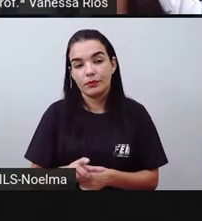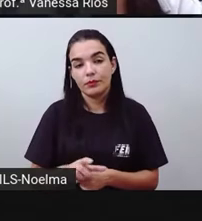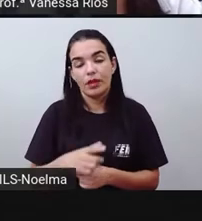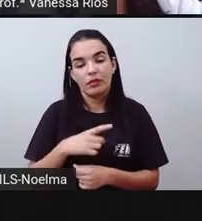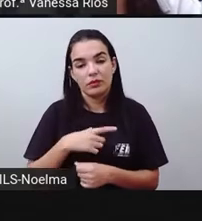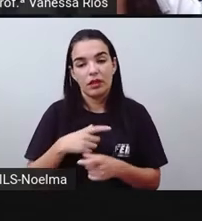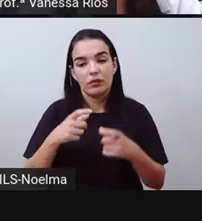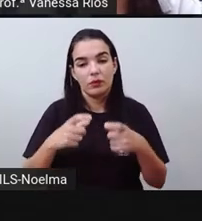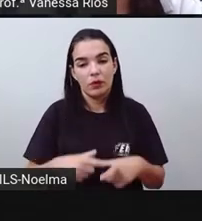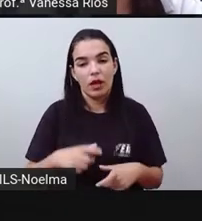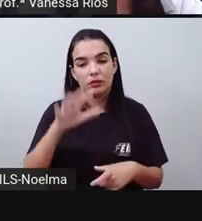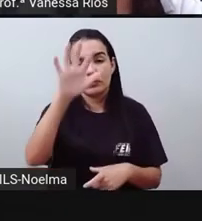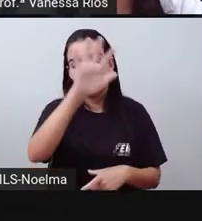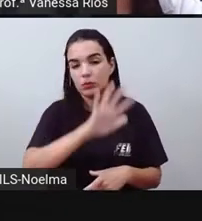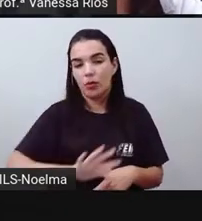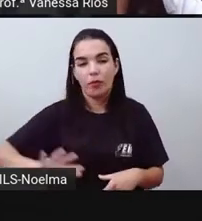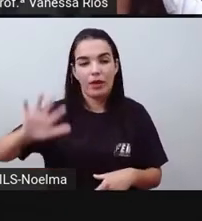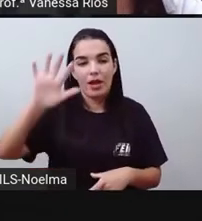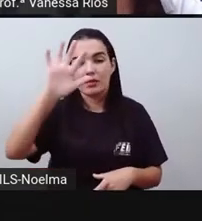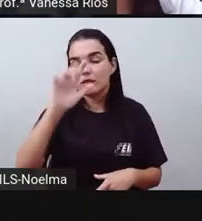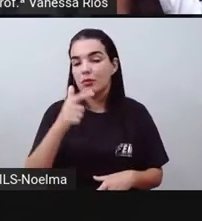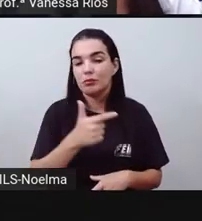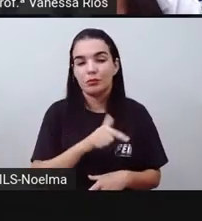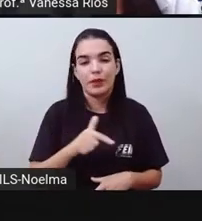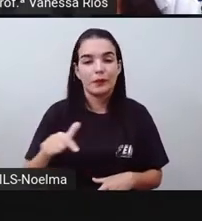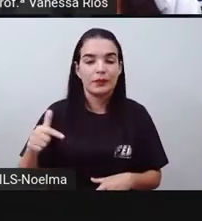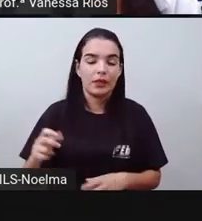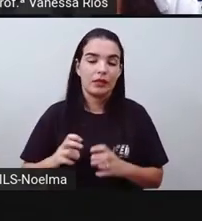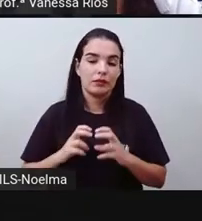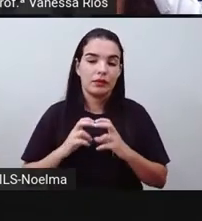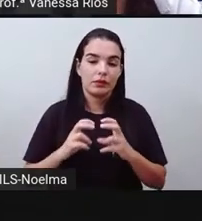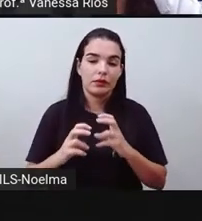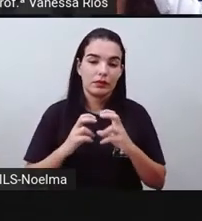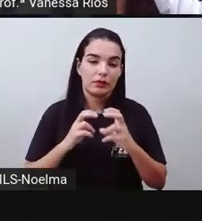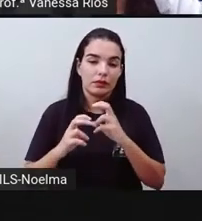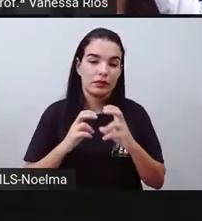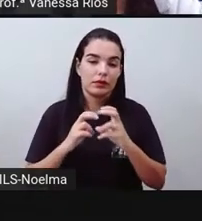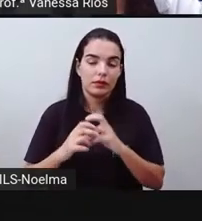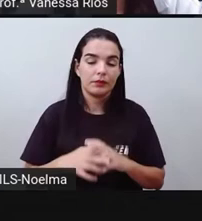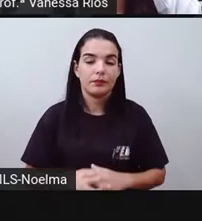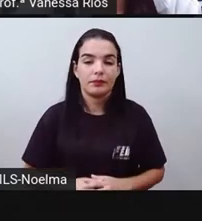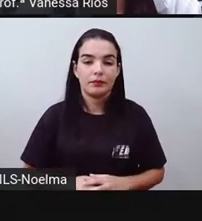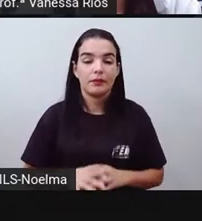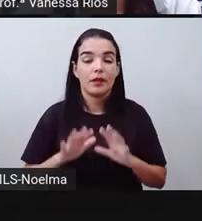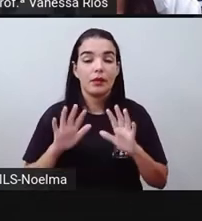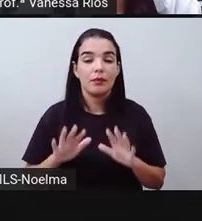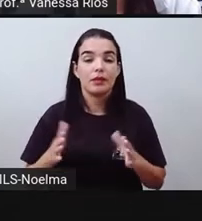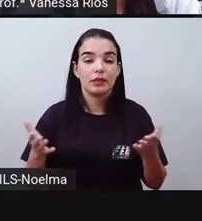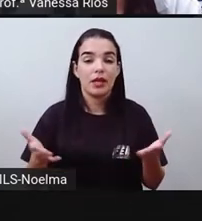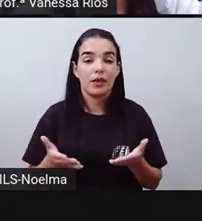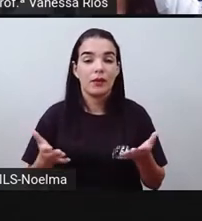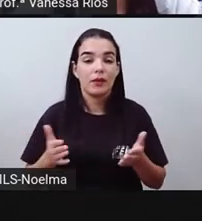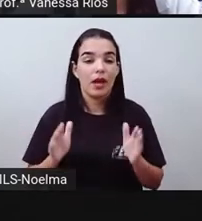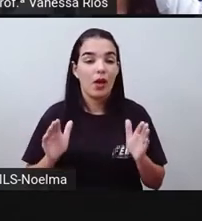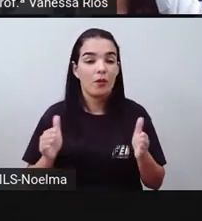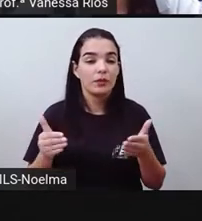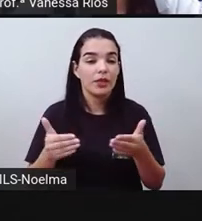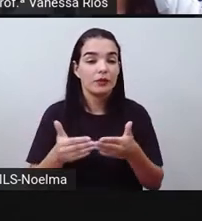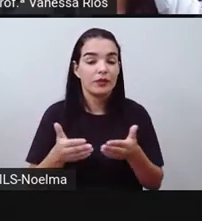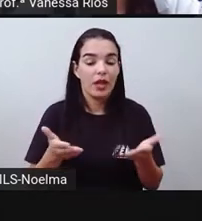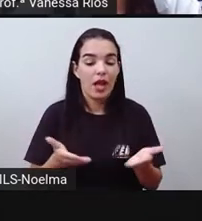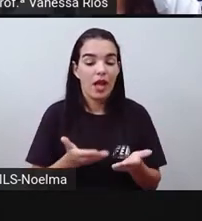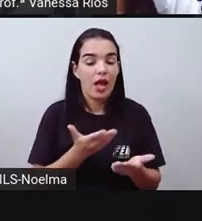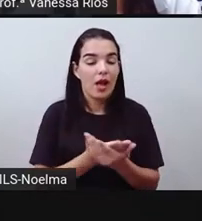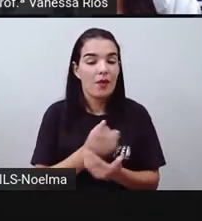essas linhas férreas para transportar nem pessoas e nem carros. Mas o objetivo aí da nossa aula,